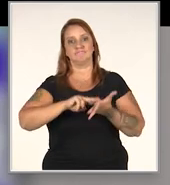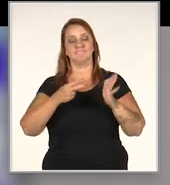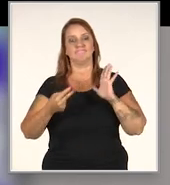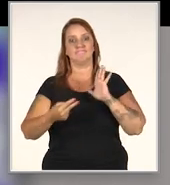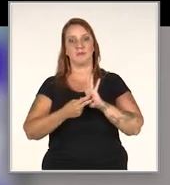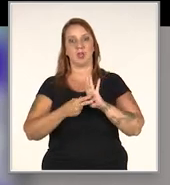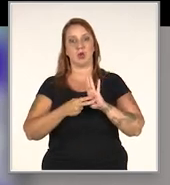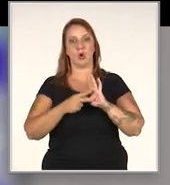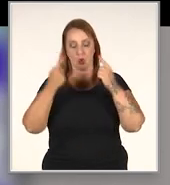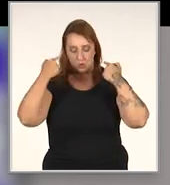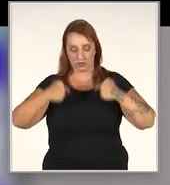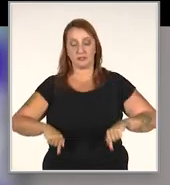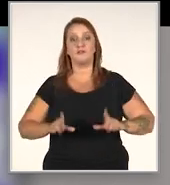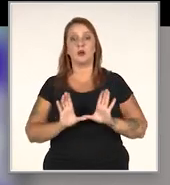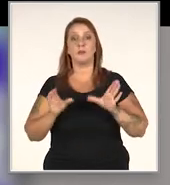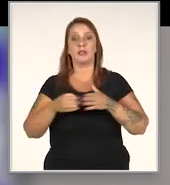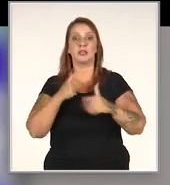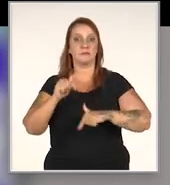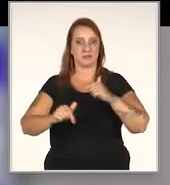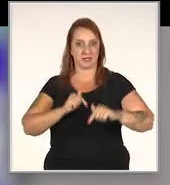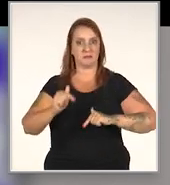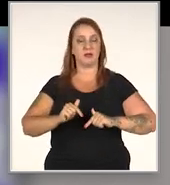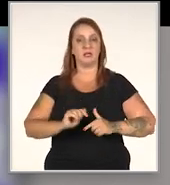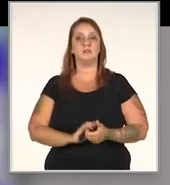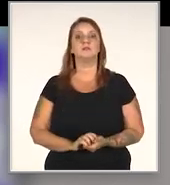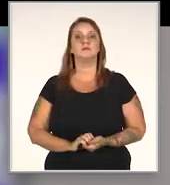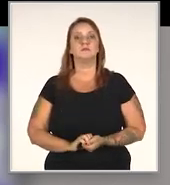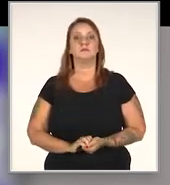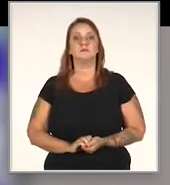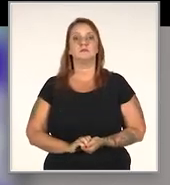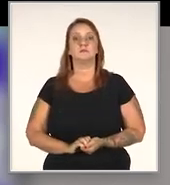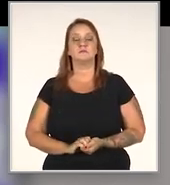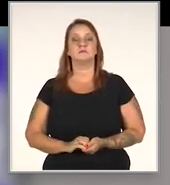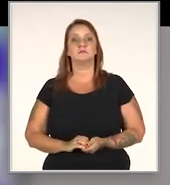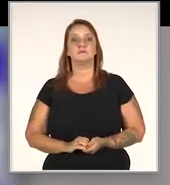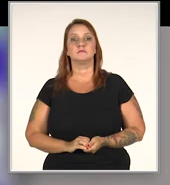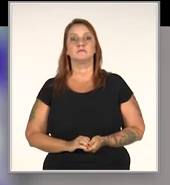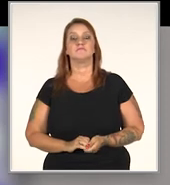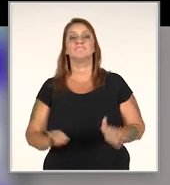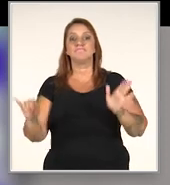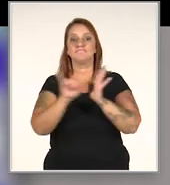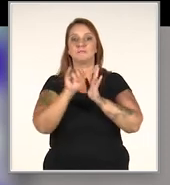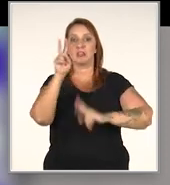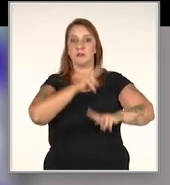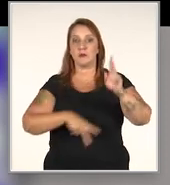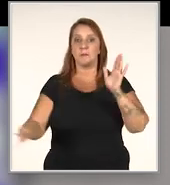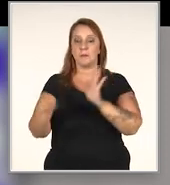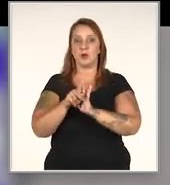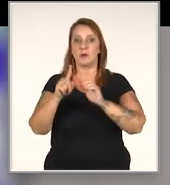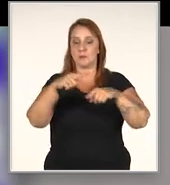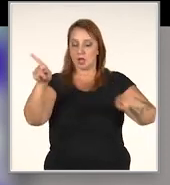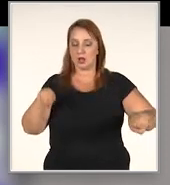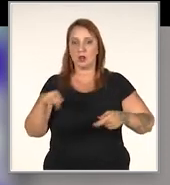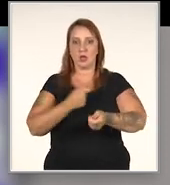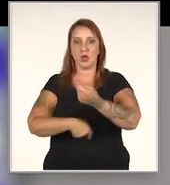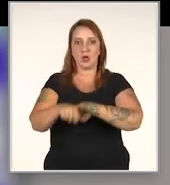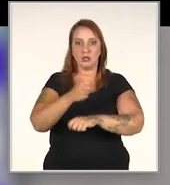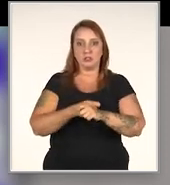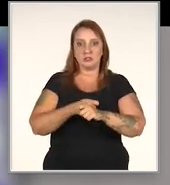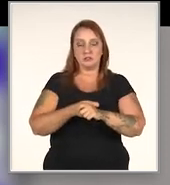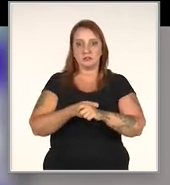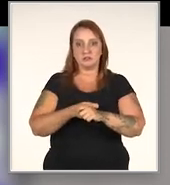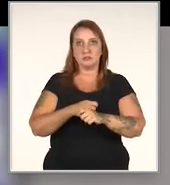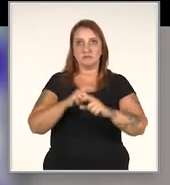o seu slogan, o uniforme da sua equipe, a identidade visual da sua própria loja,